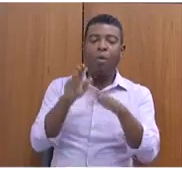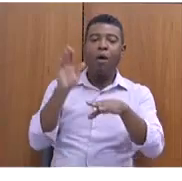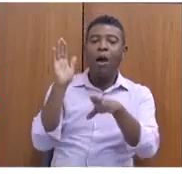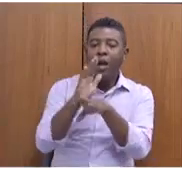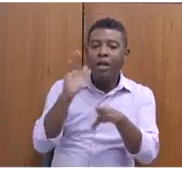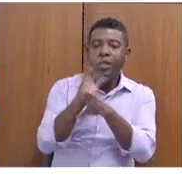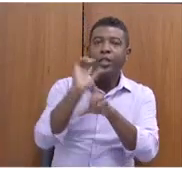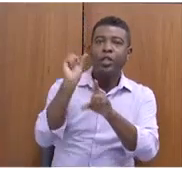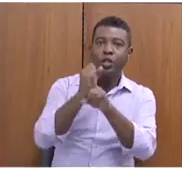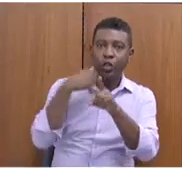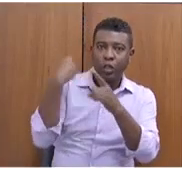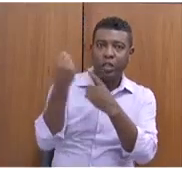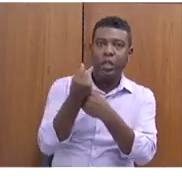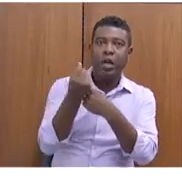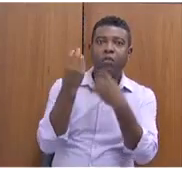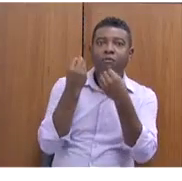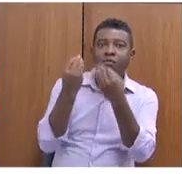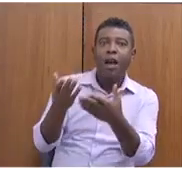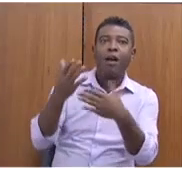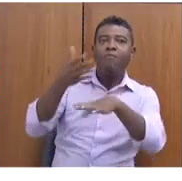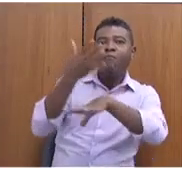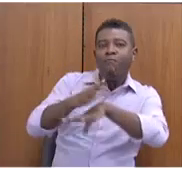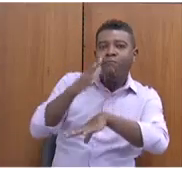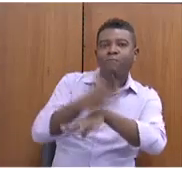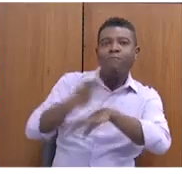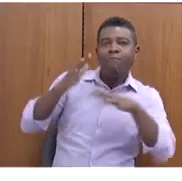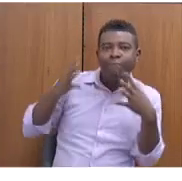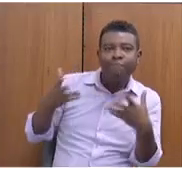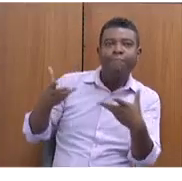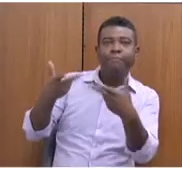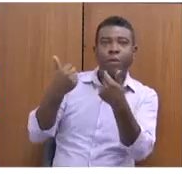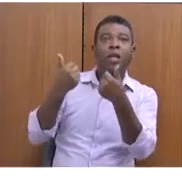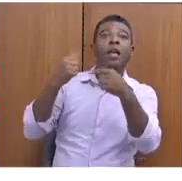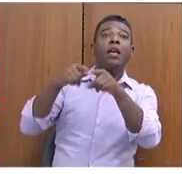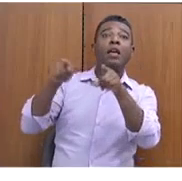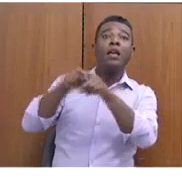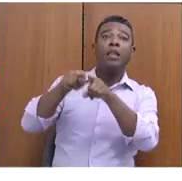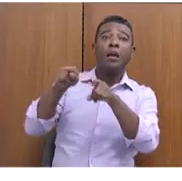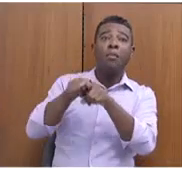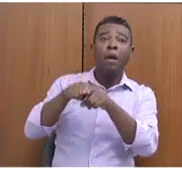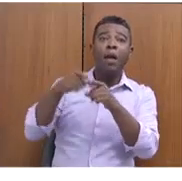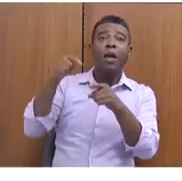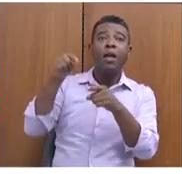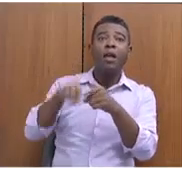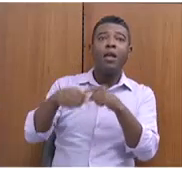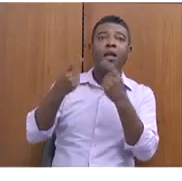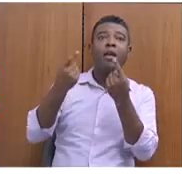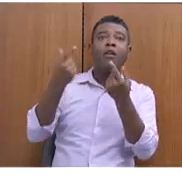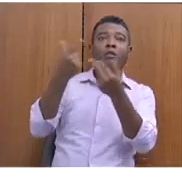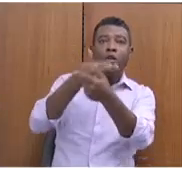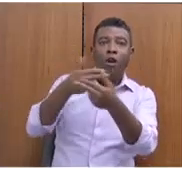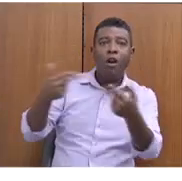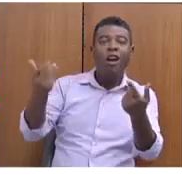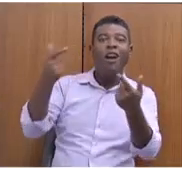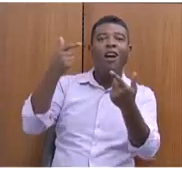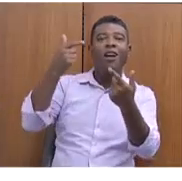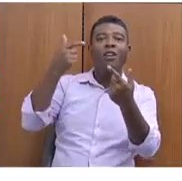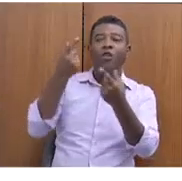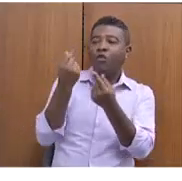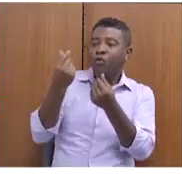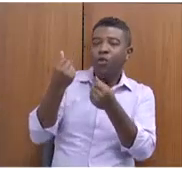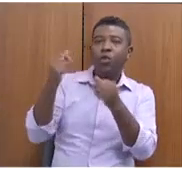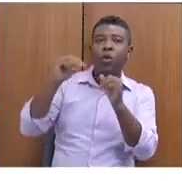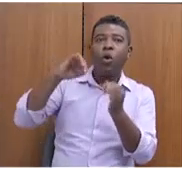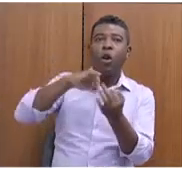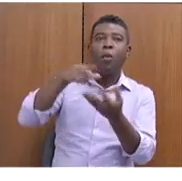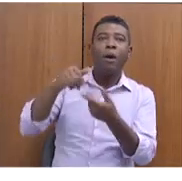municípios e também com organismos internacionais que estão nos ajudando, e o Fundo Global de Erradicação da Escravidão Moderna e a